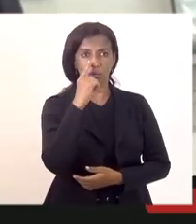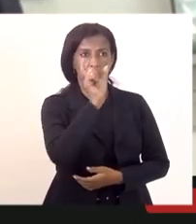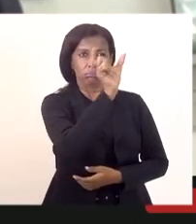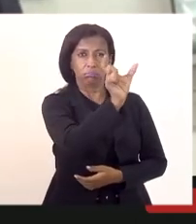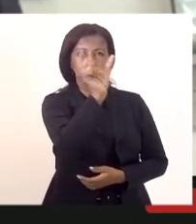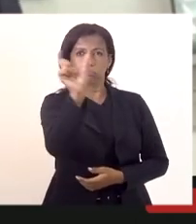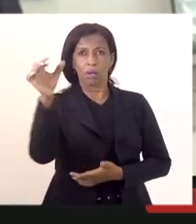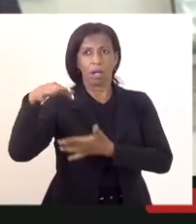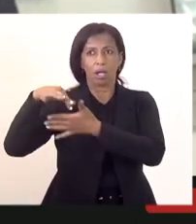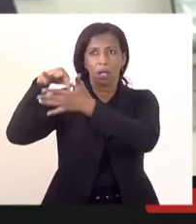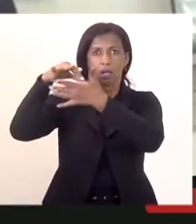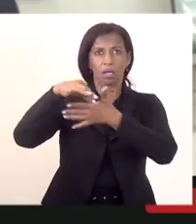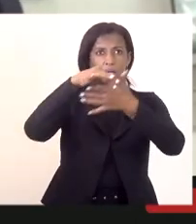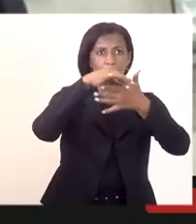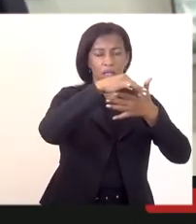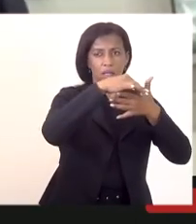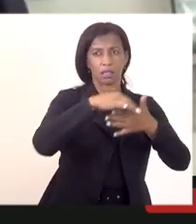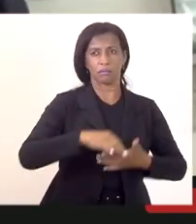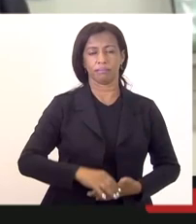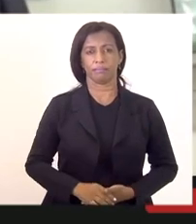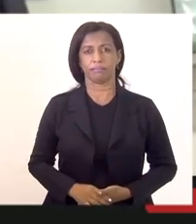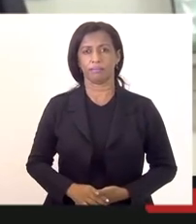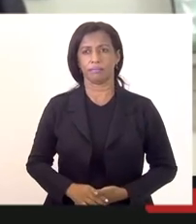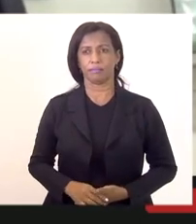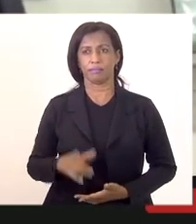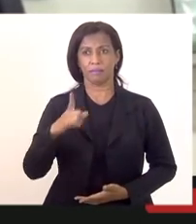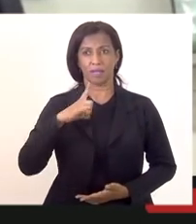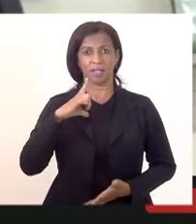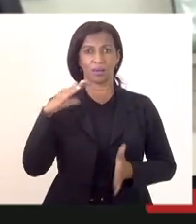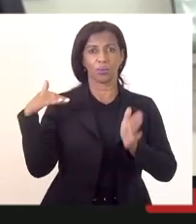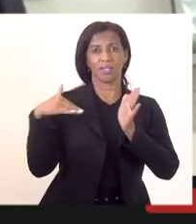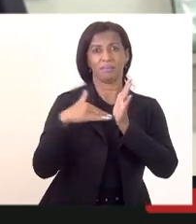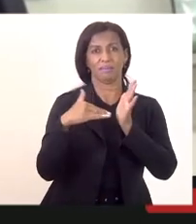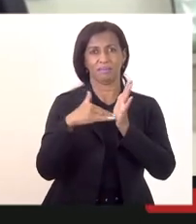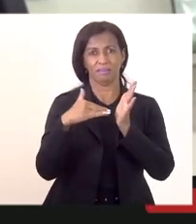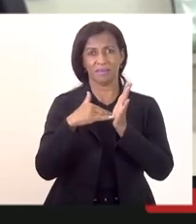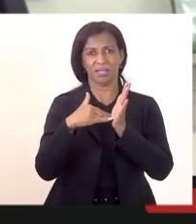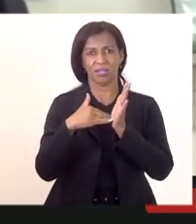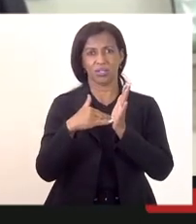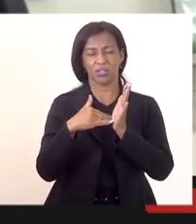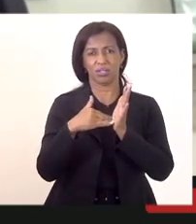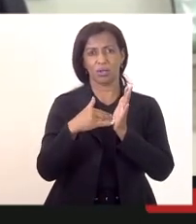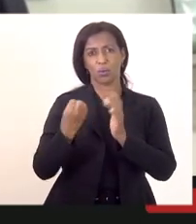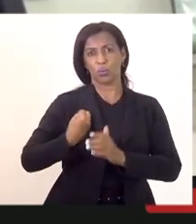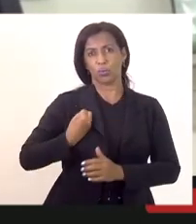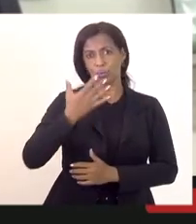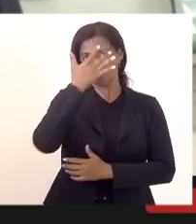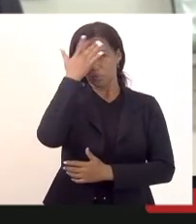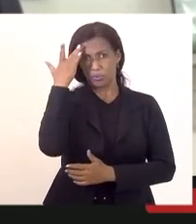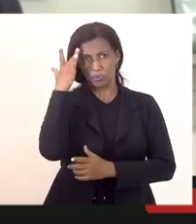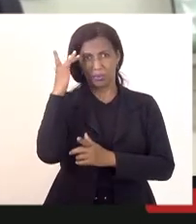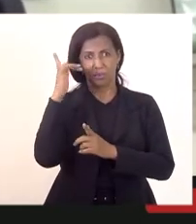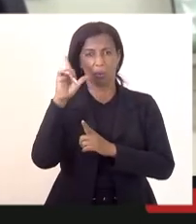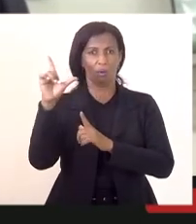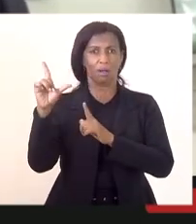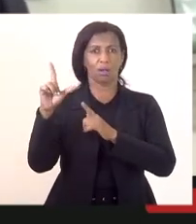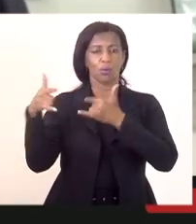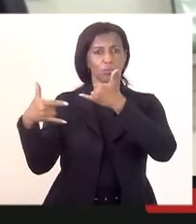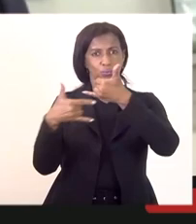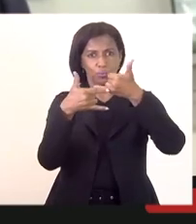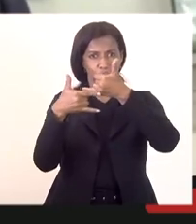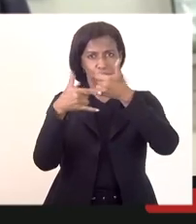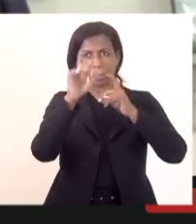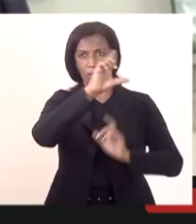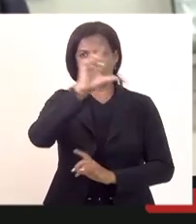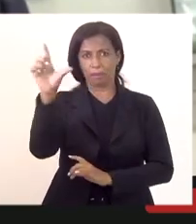representantes de alguns concursos. A gente tem uma limitação de quantidade de pessoas participando da plataforma, embora